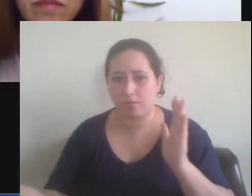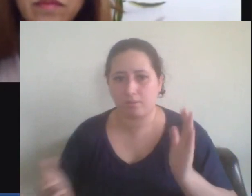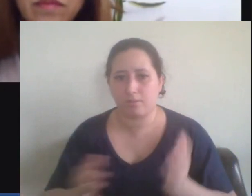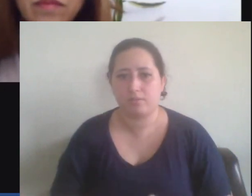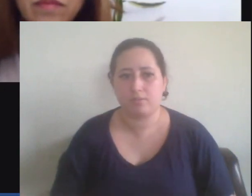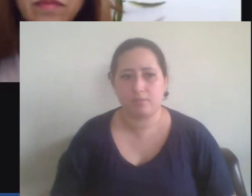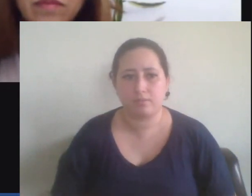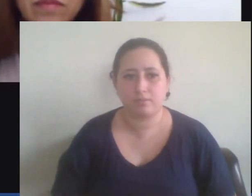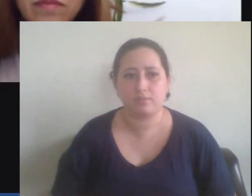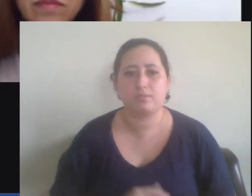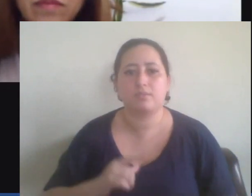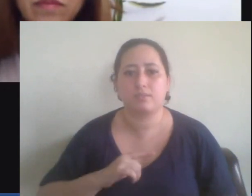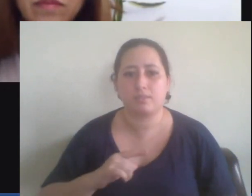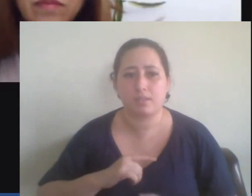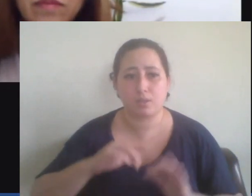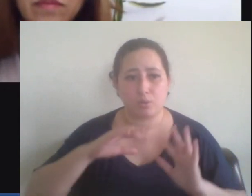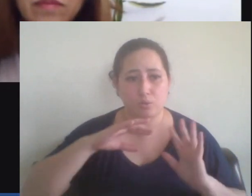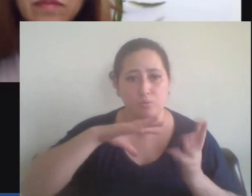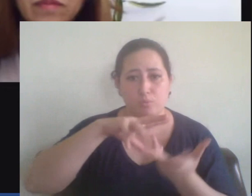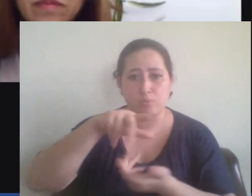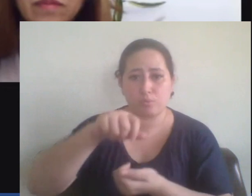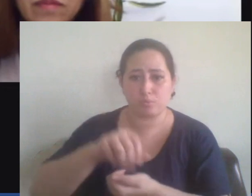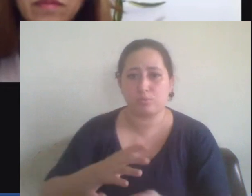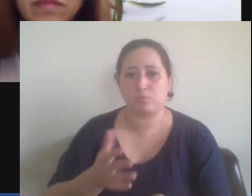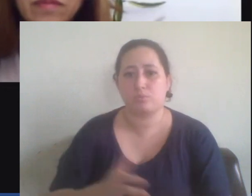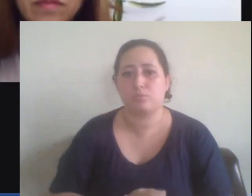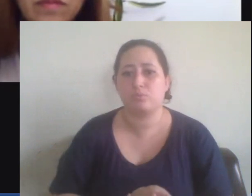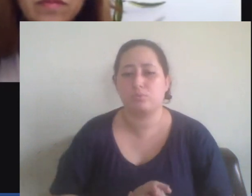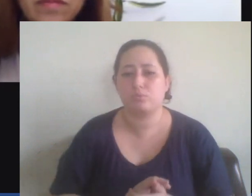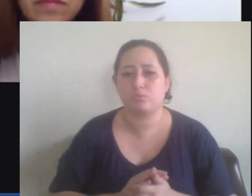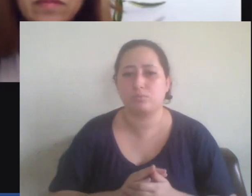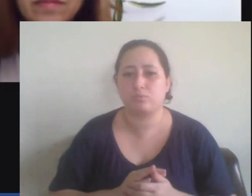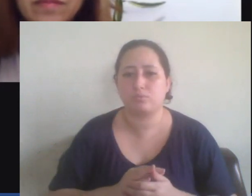série de redes no mundo que estão